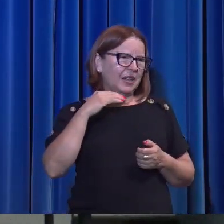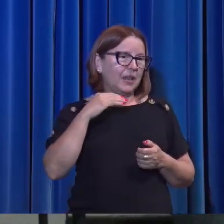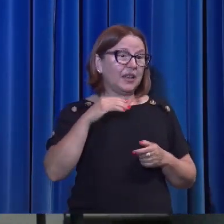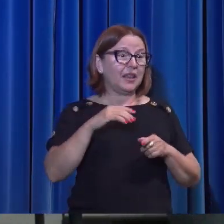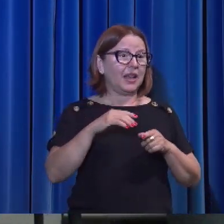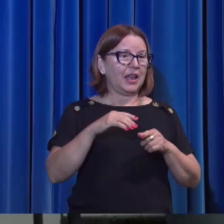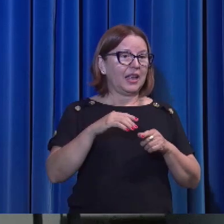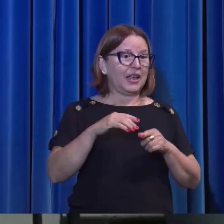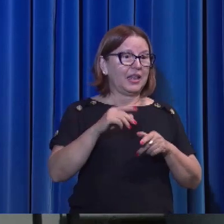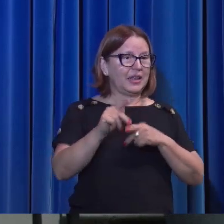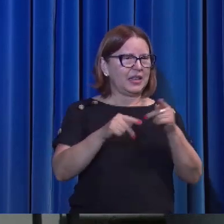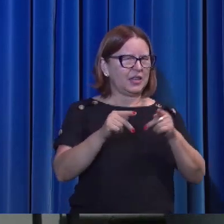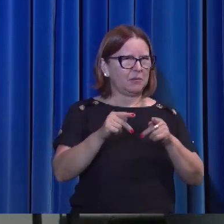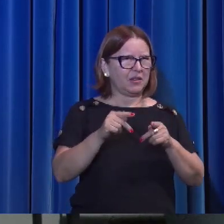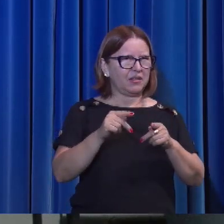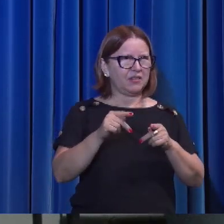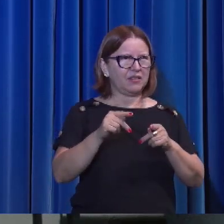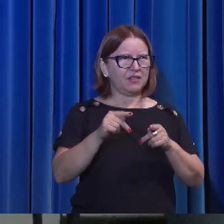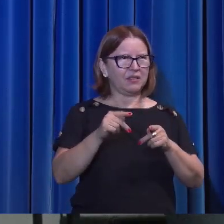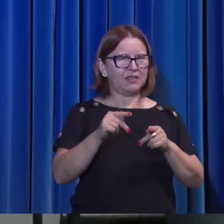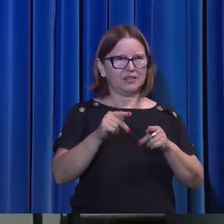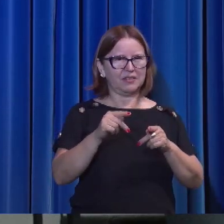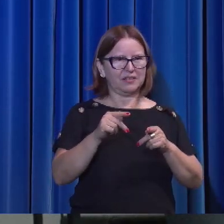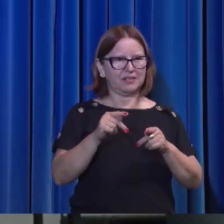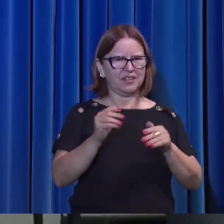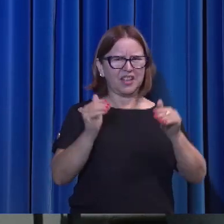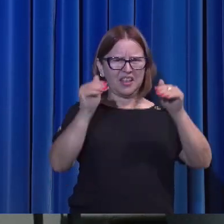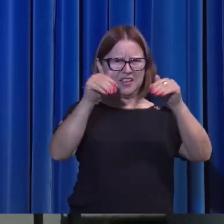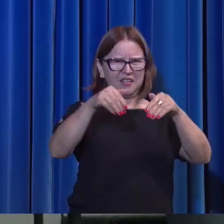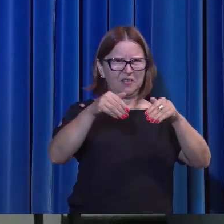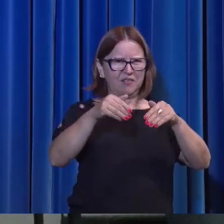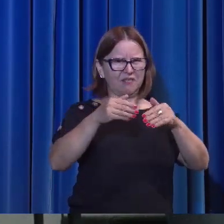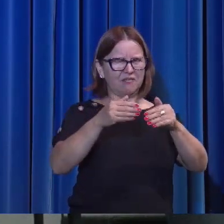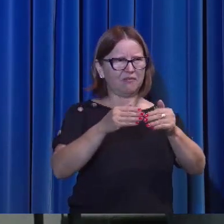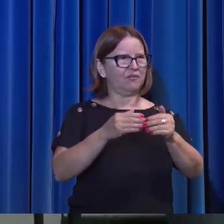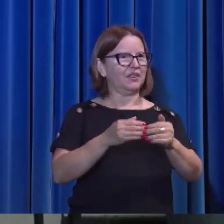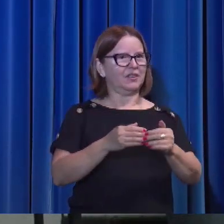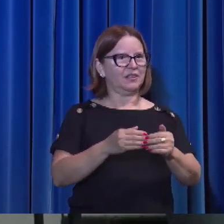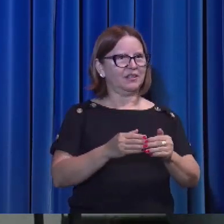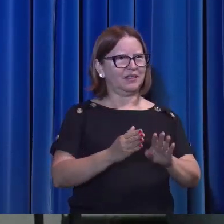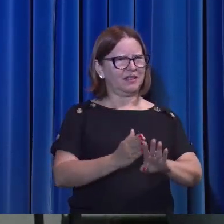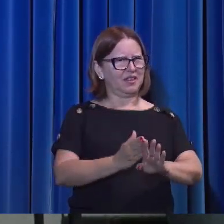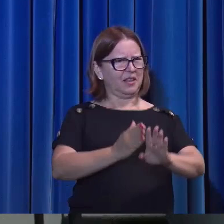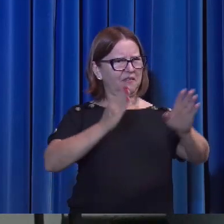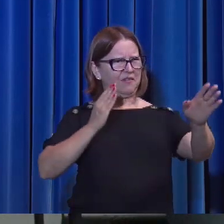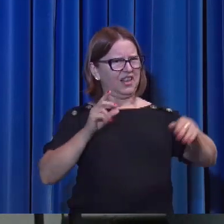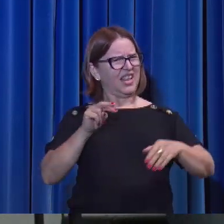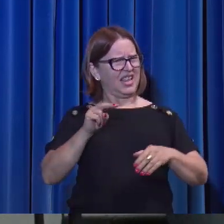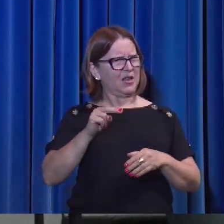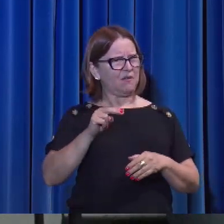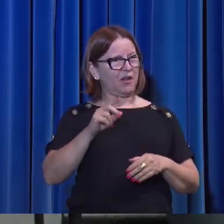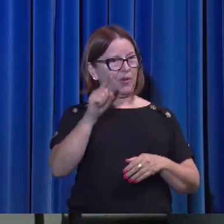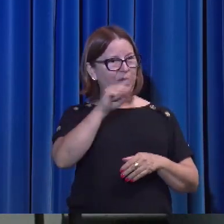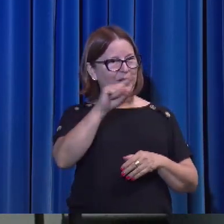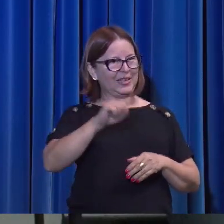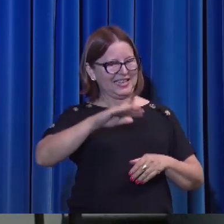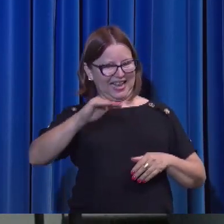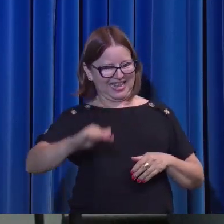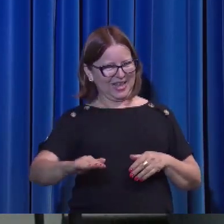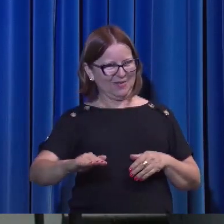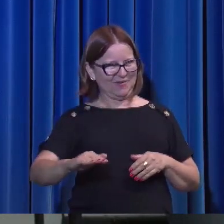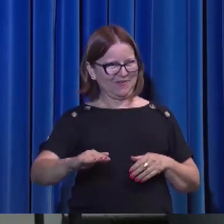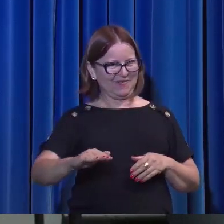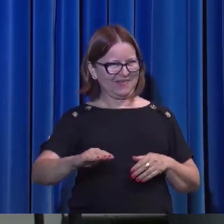no fim da fila, como o Zaqueu, que era pequenininho, subiu numa árvore para poder enxergá-lo, não tinham.